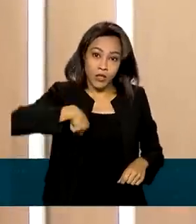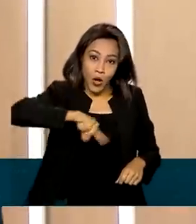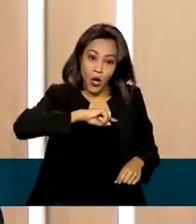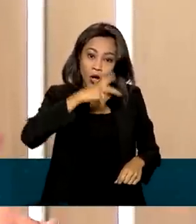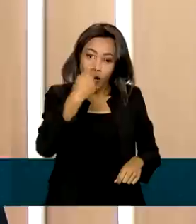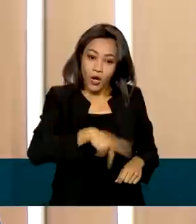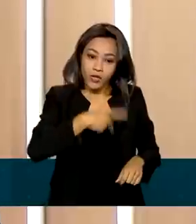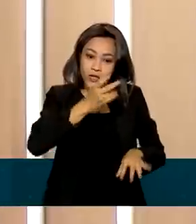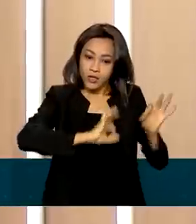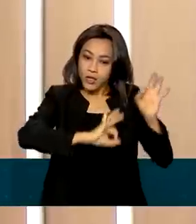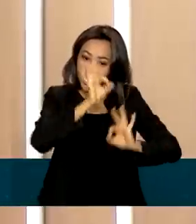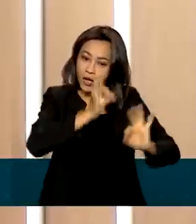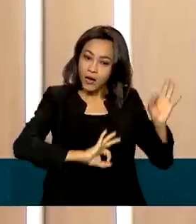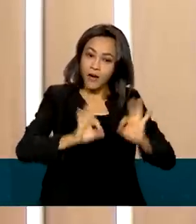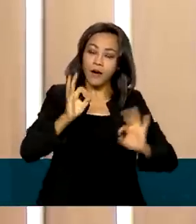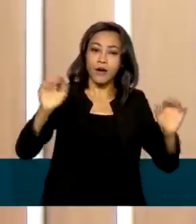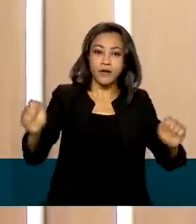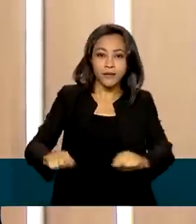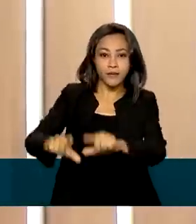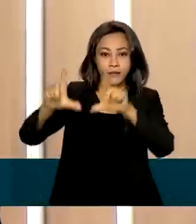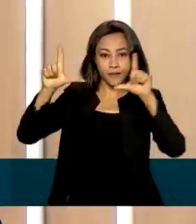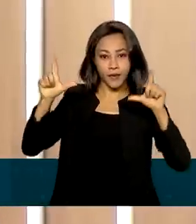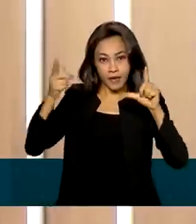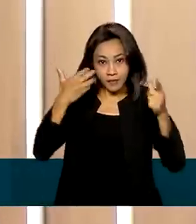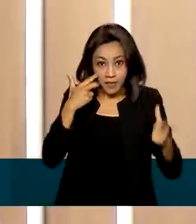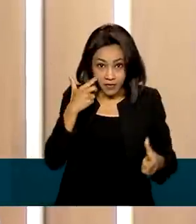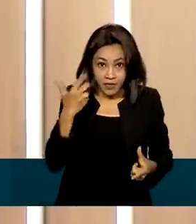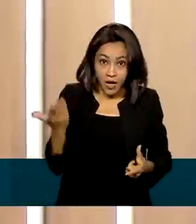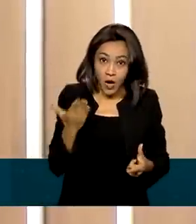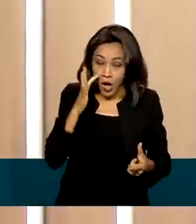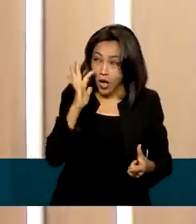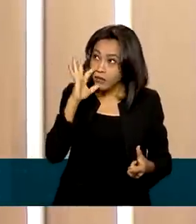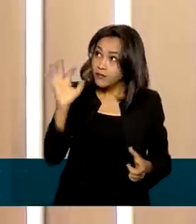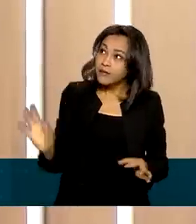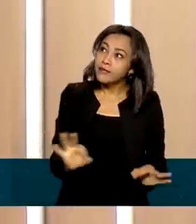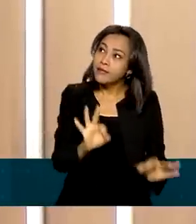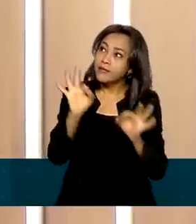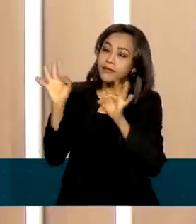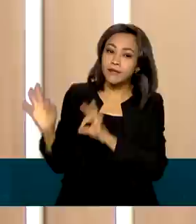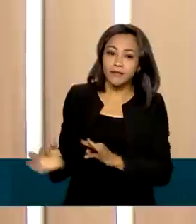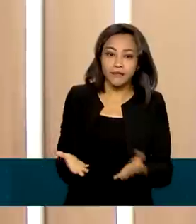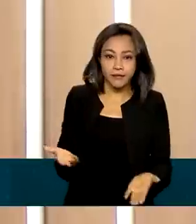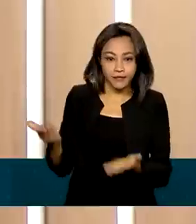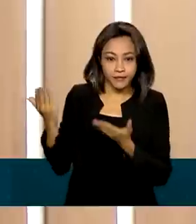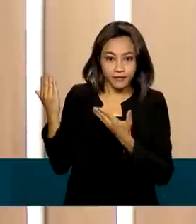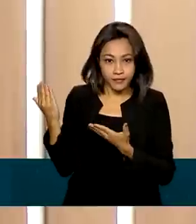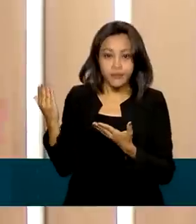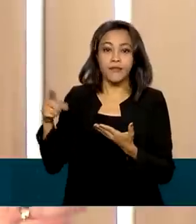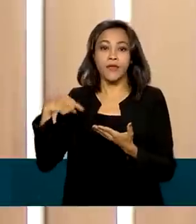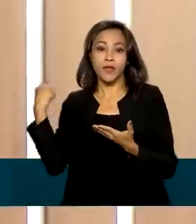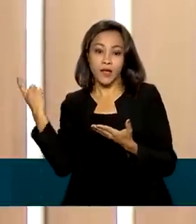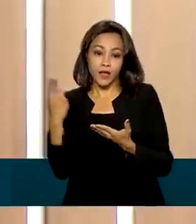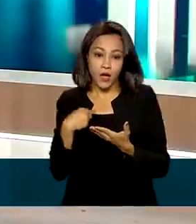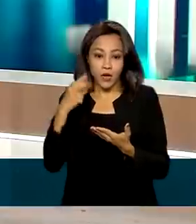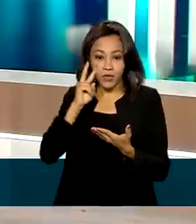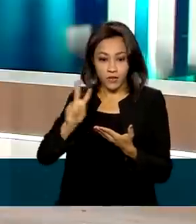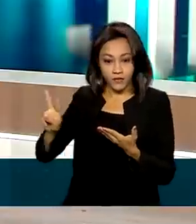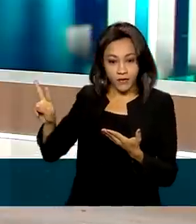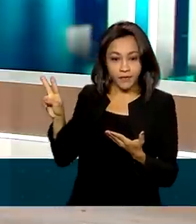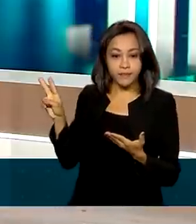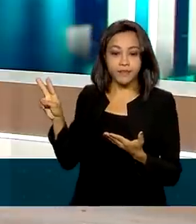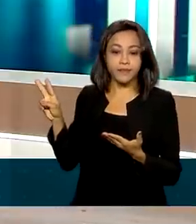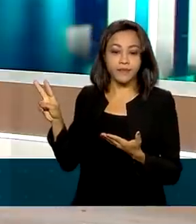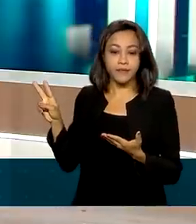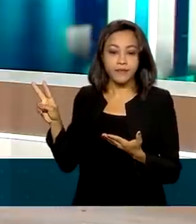produziu uma arte para você que passamos a compartilhar a partir de agora. Como nós podemos ver aqui na nossa arte à